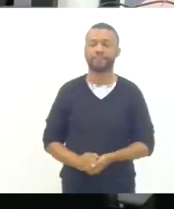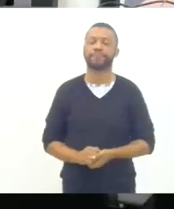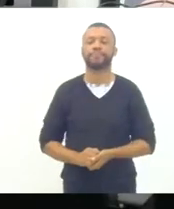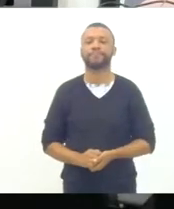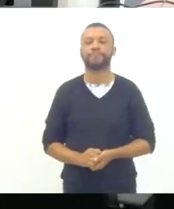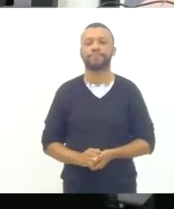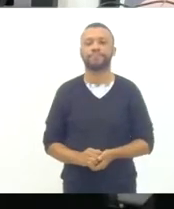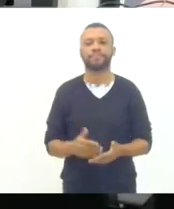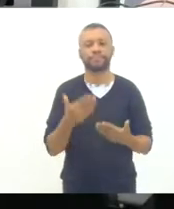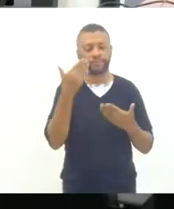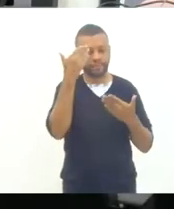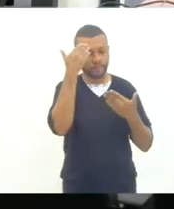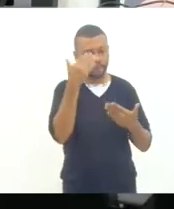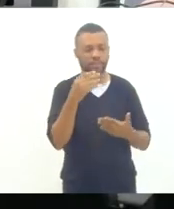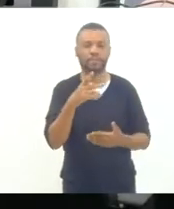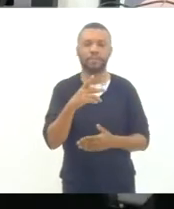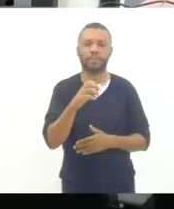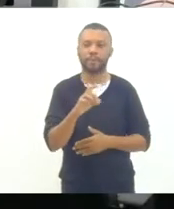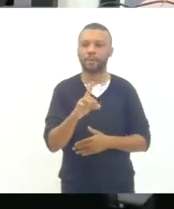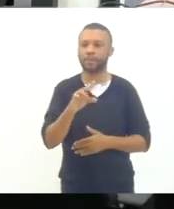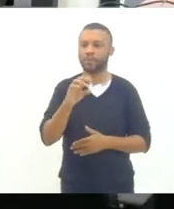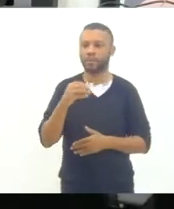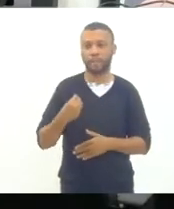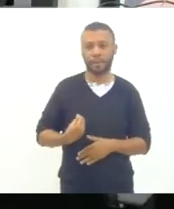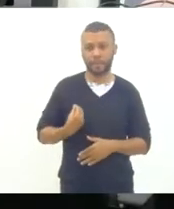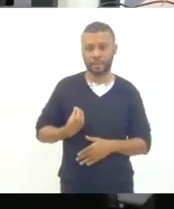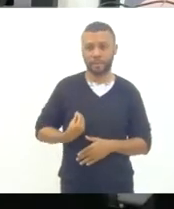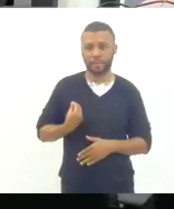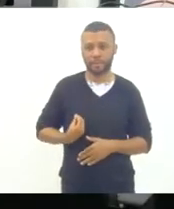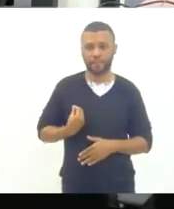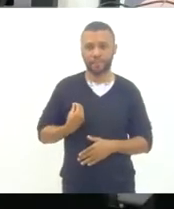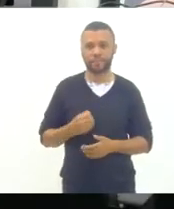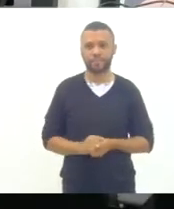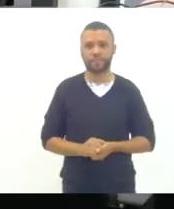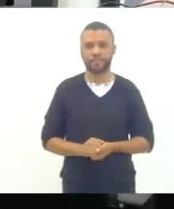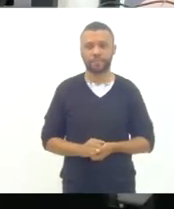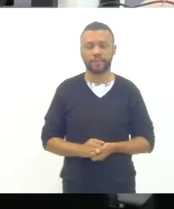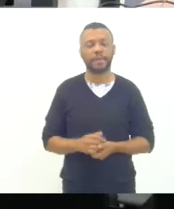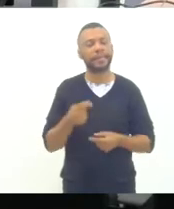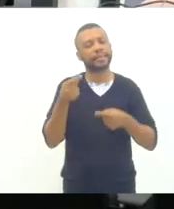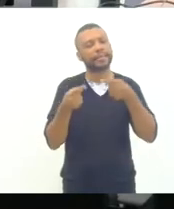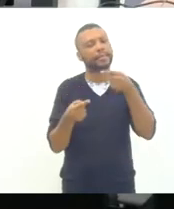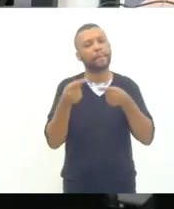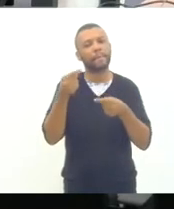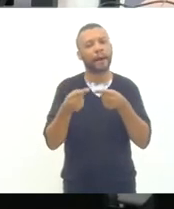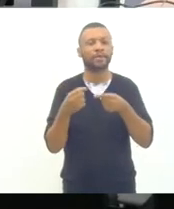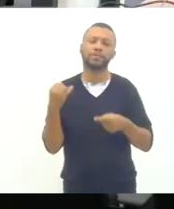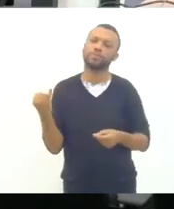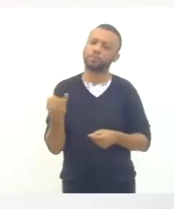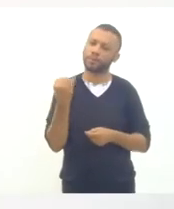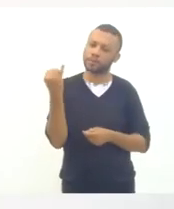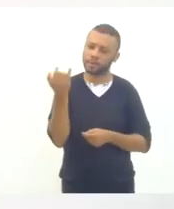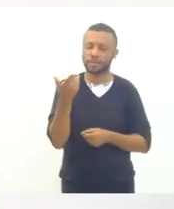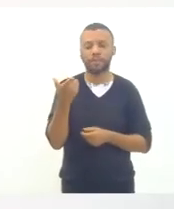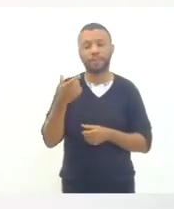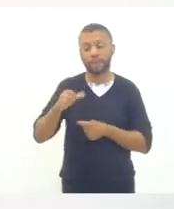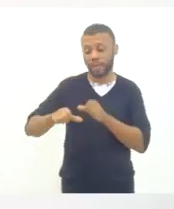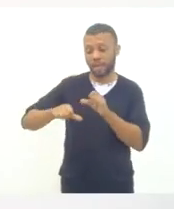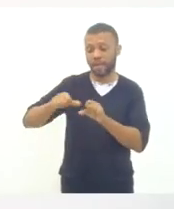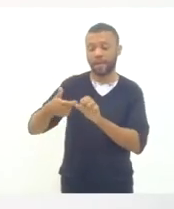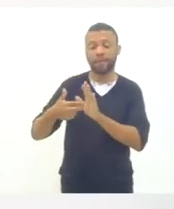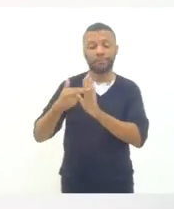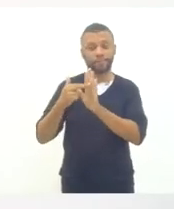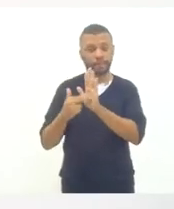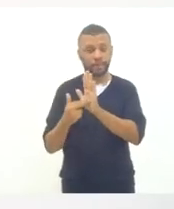obrigado obrigado Pedro pela presença traz esse debate importante da reforma do ensino médio a gente quer